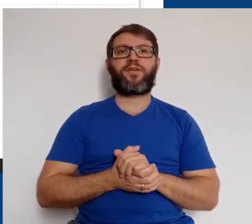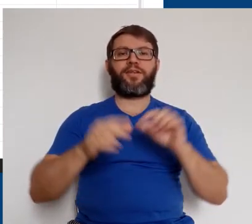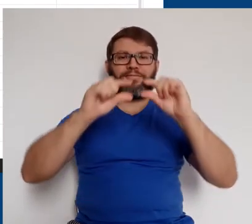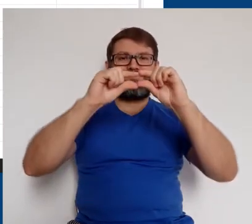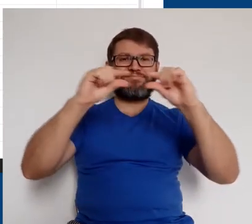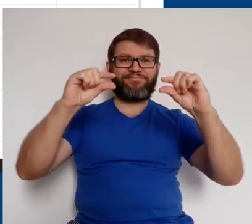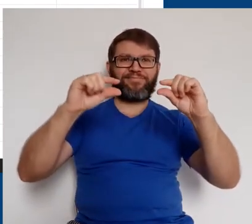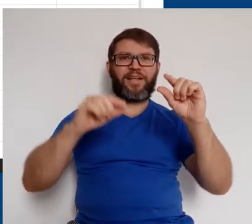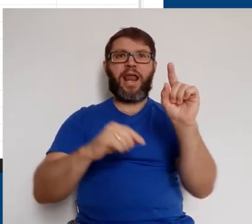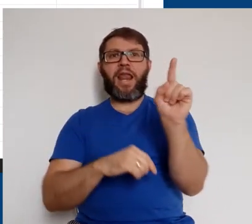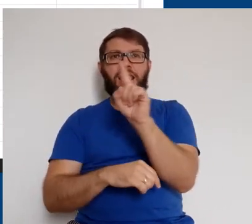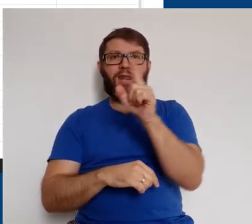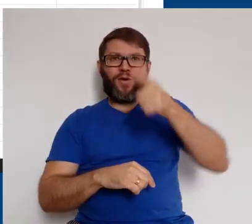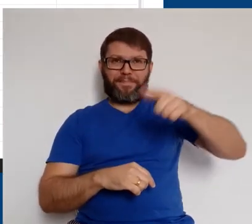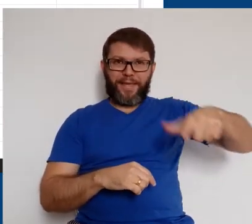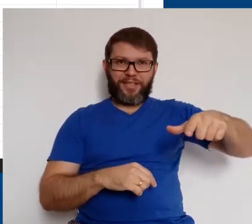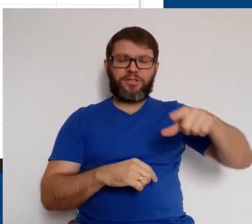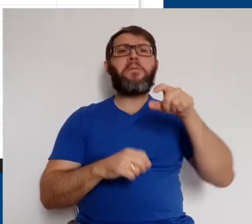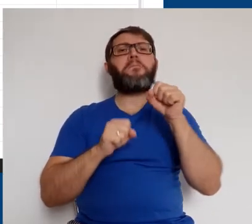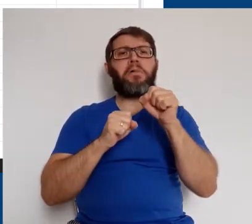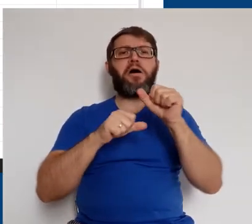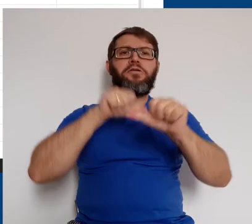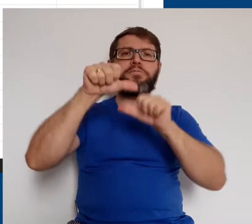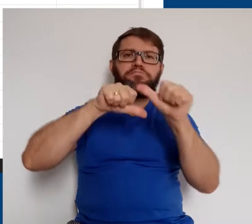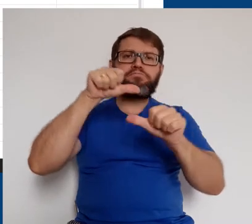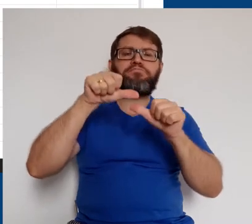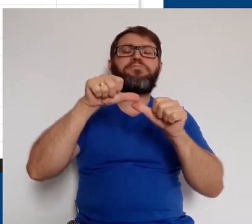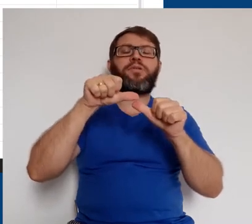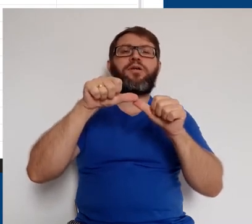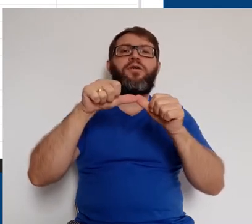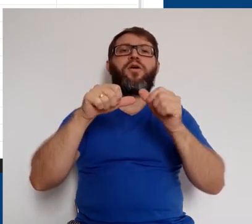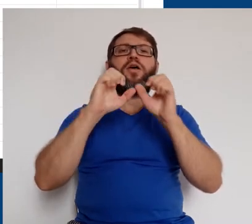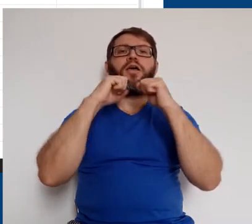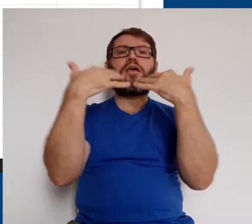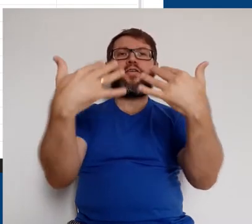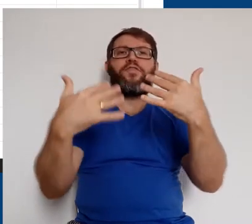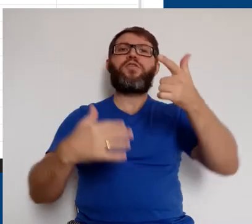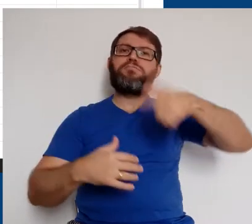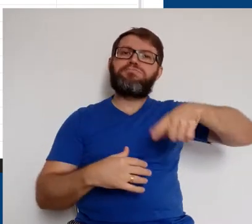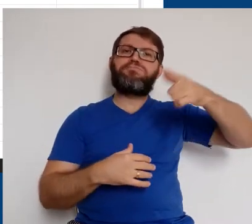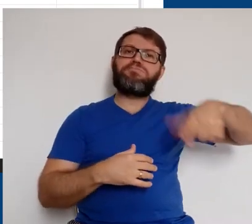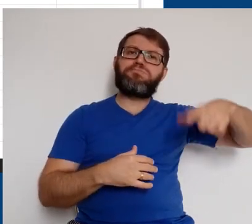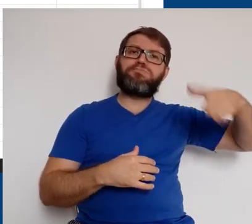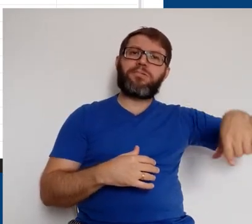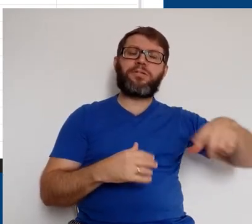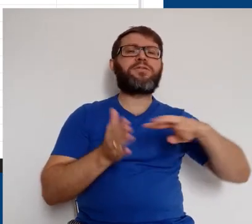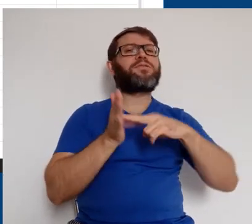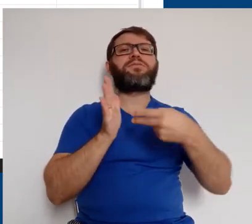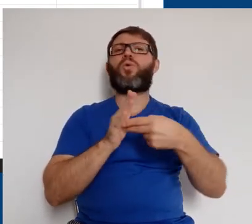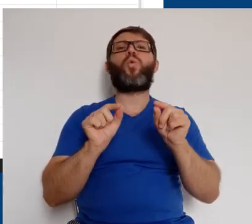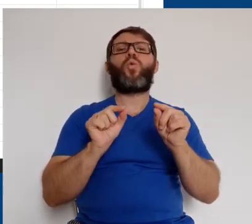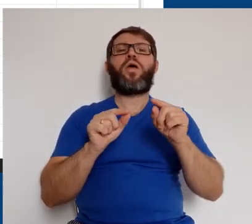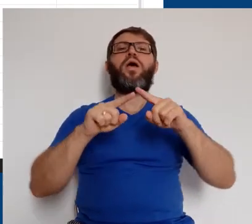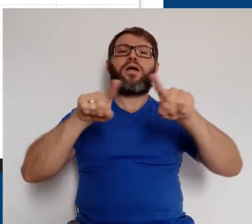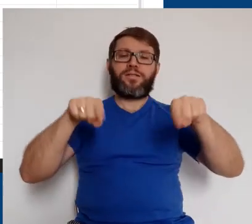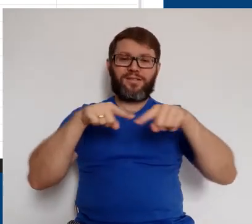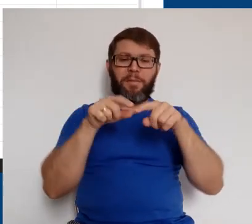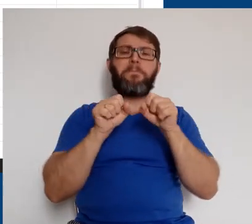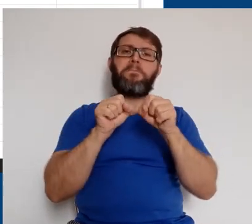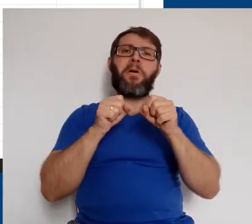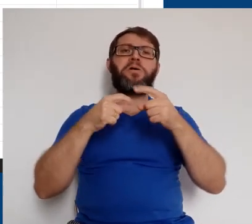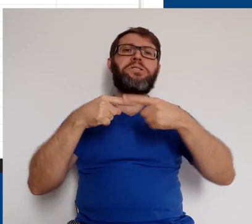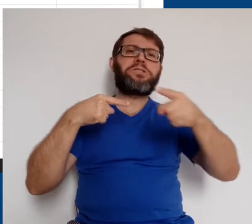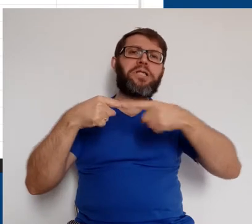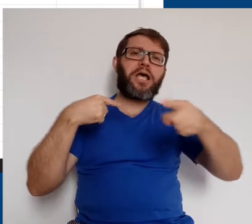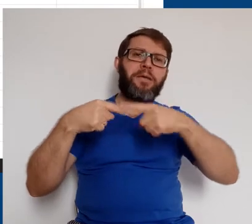Na caixa em que está escrito Não se Repete, podemos configurar um evento recorrente, ou seja, a sala pode estar